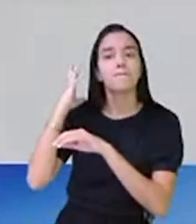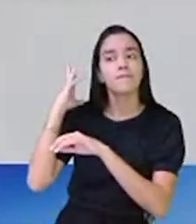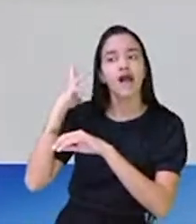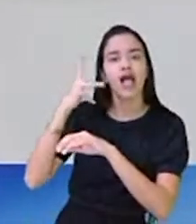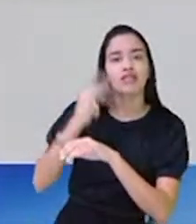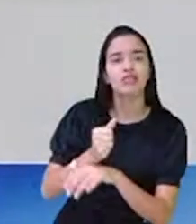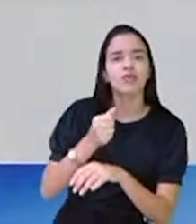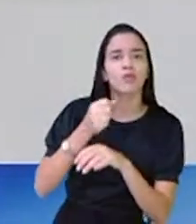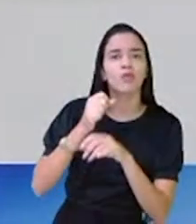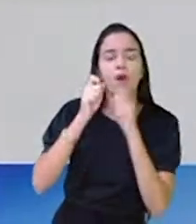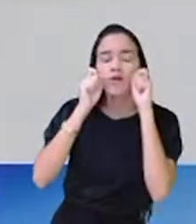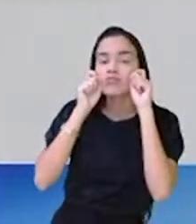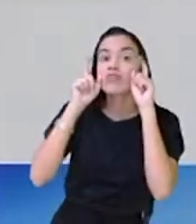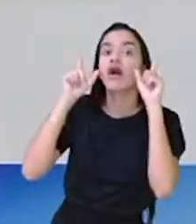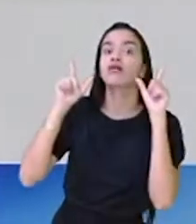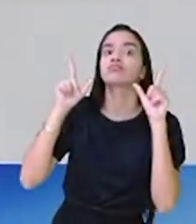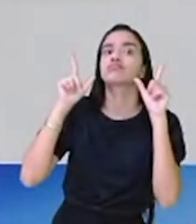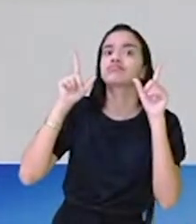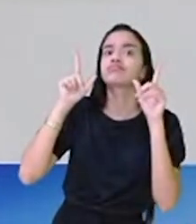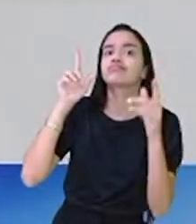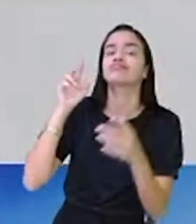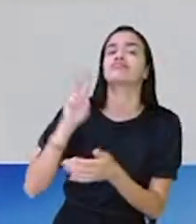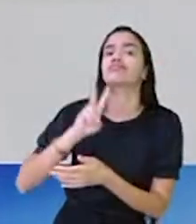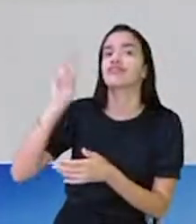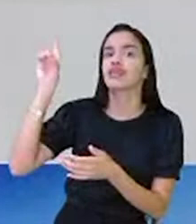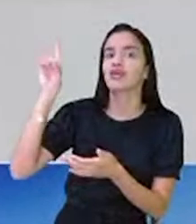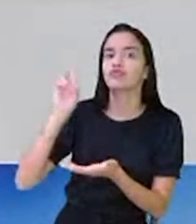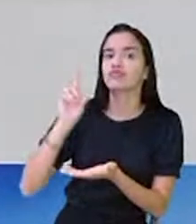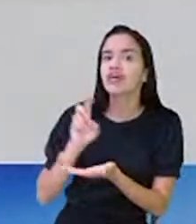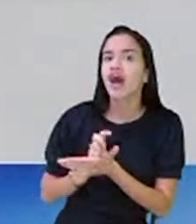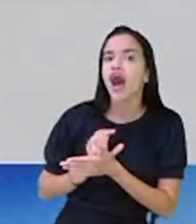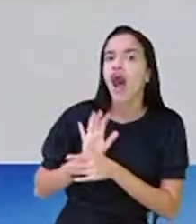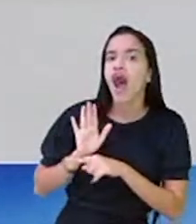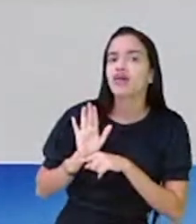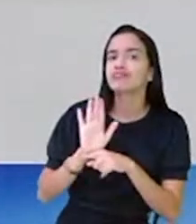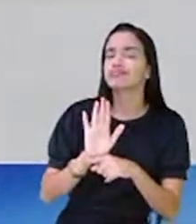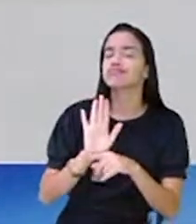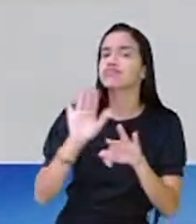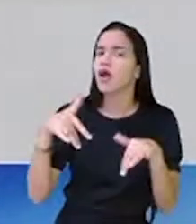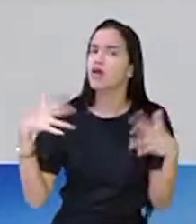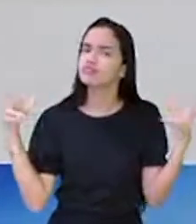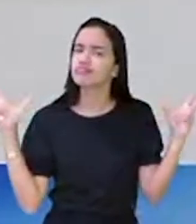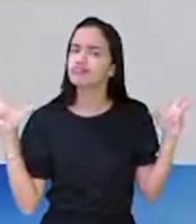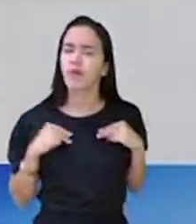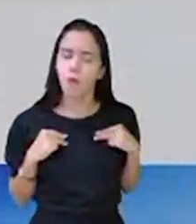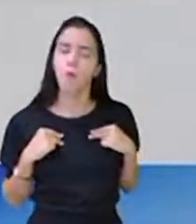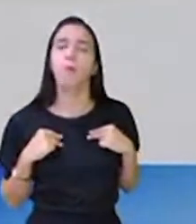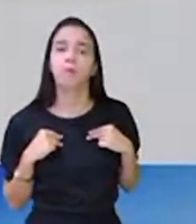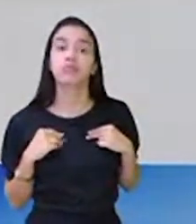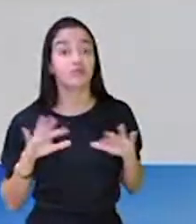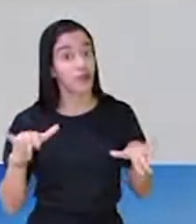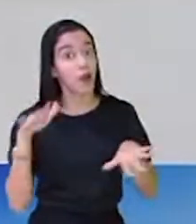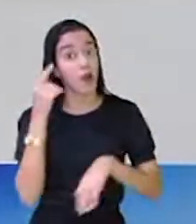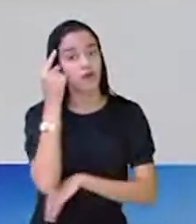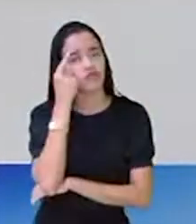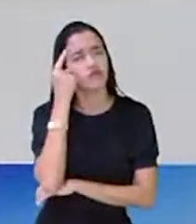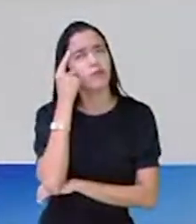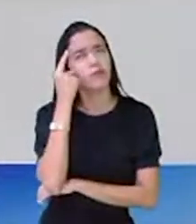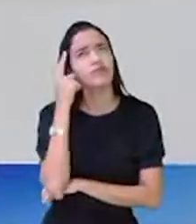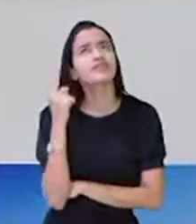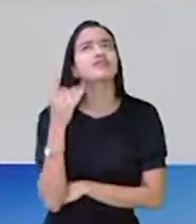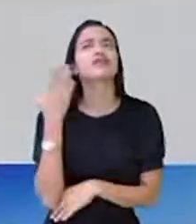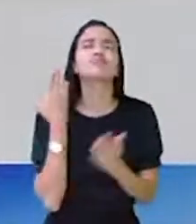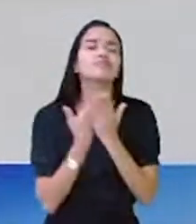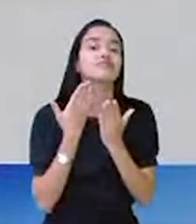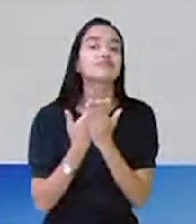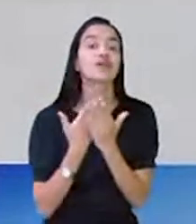quem cedo madruga. Nossa. Mas olha, Carijó, eu vou pensar sobre isso durante a